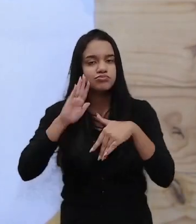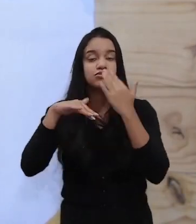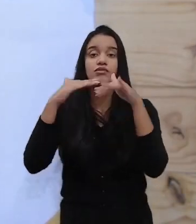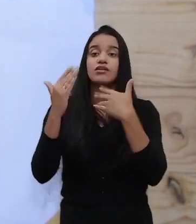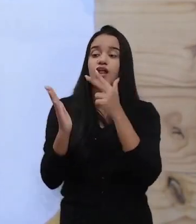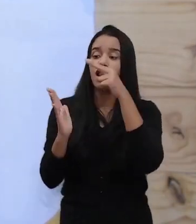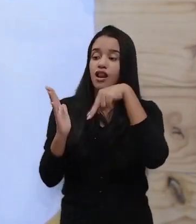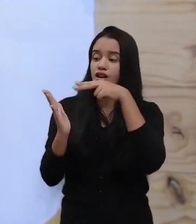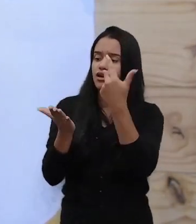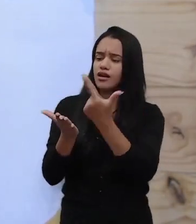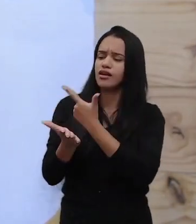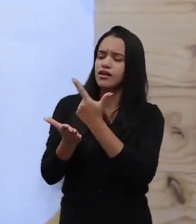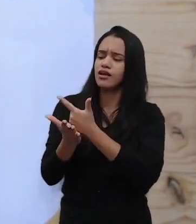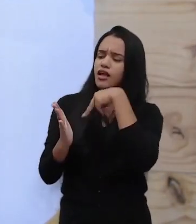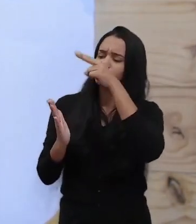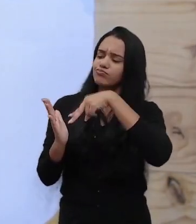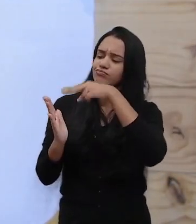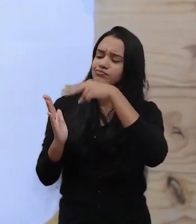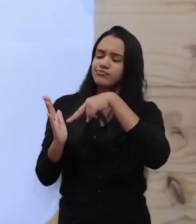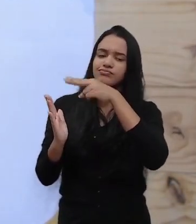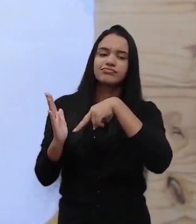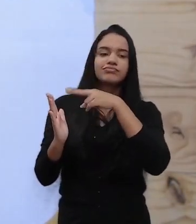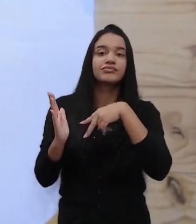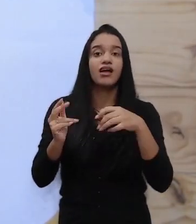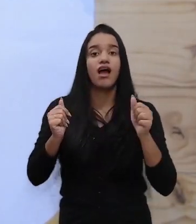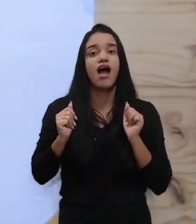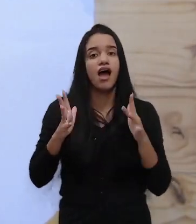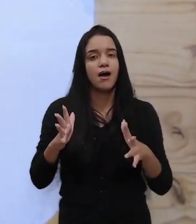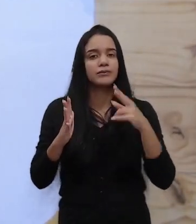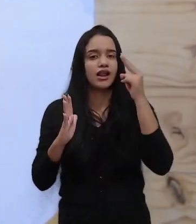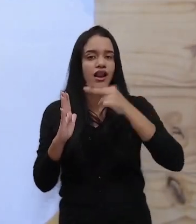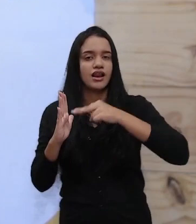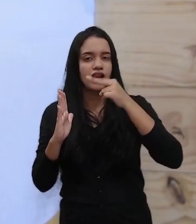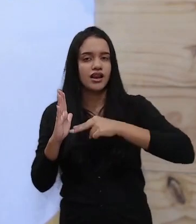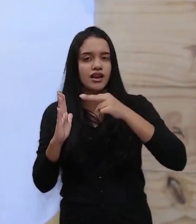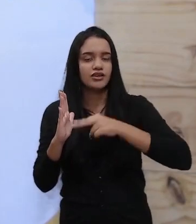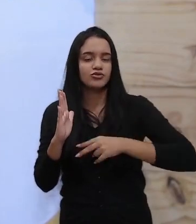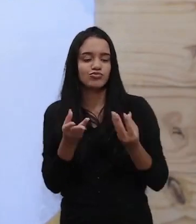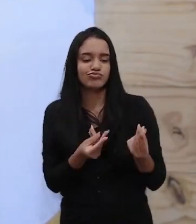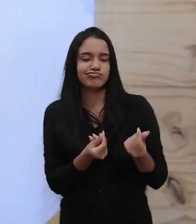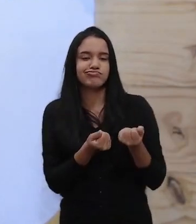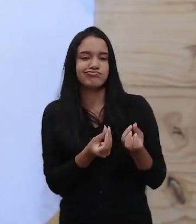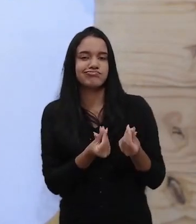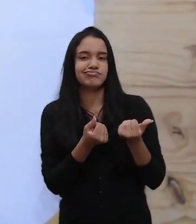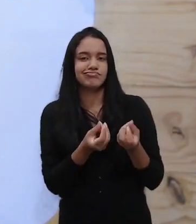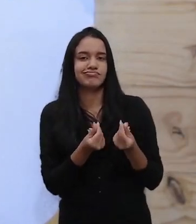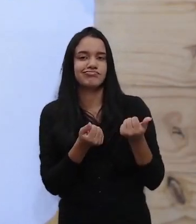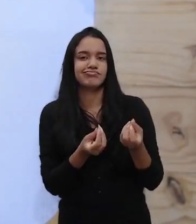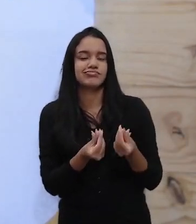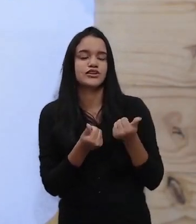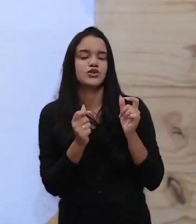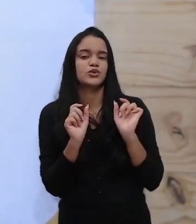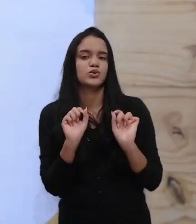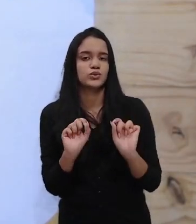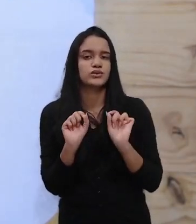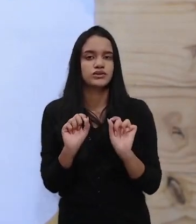livros, saiba que o hábito da leitura está se perdendo com o tempo. Estamos com muito